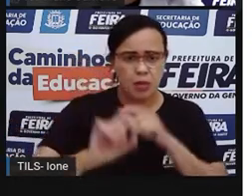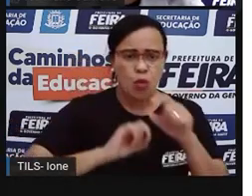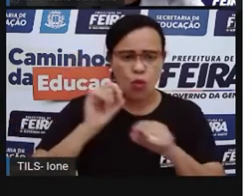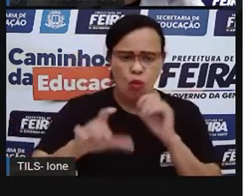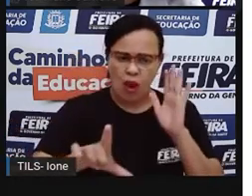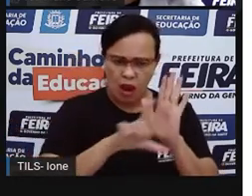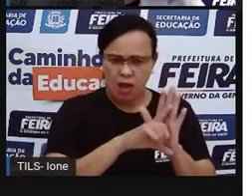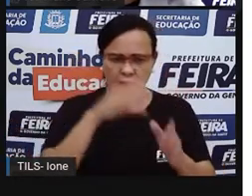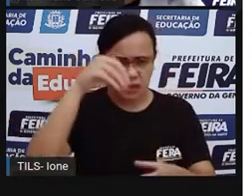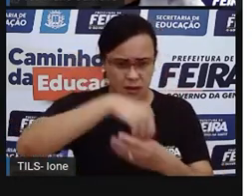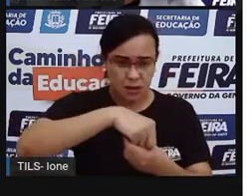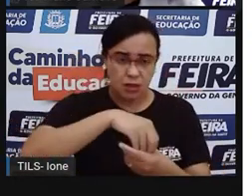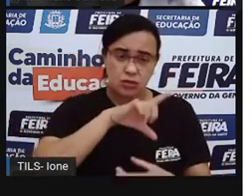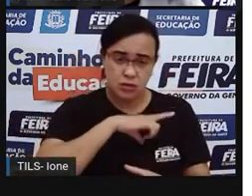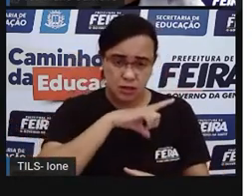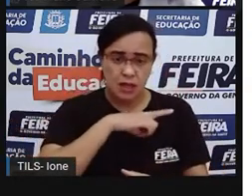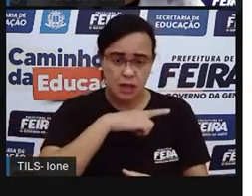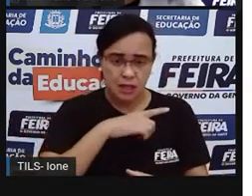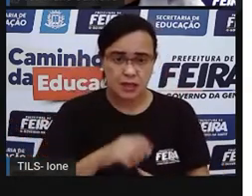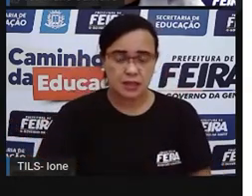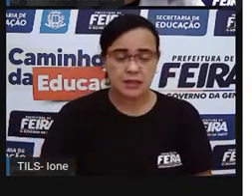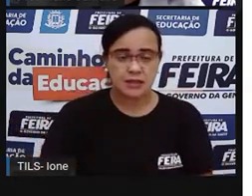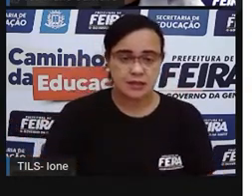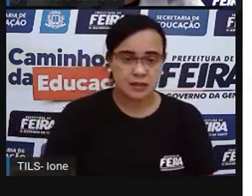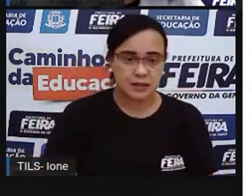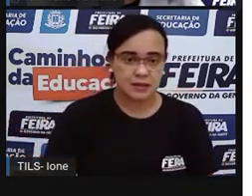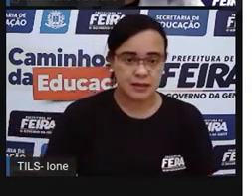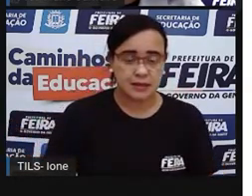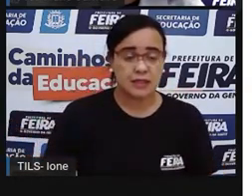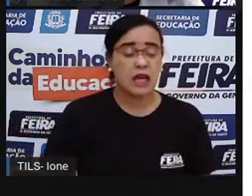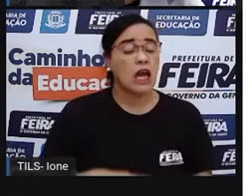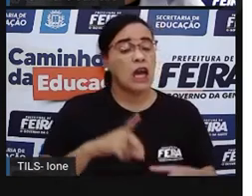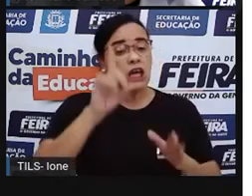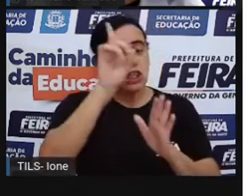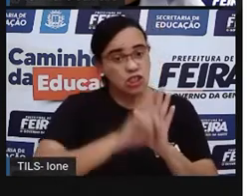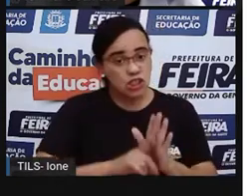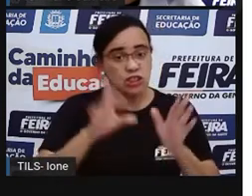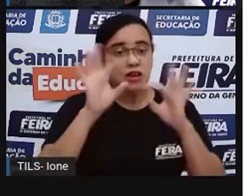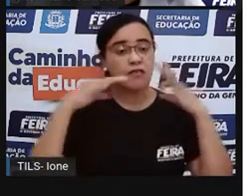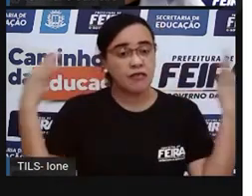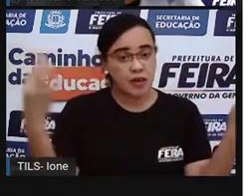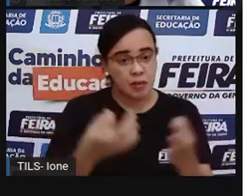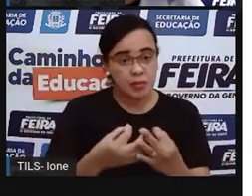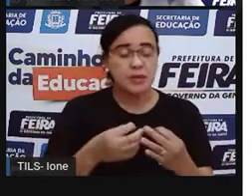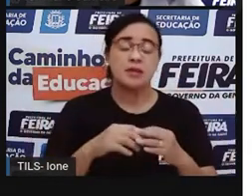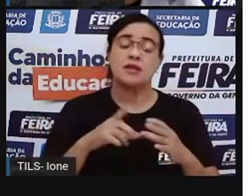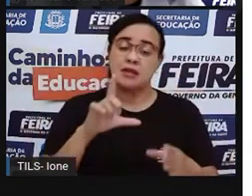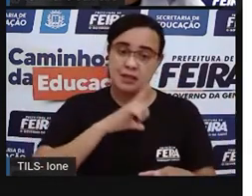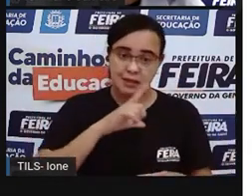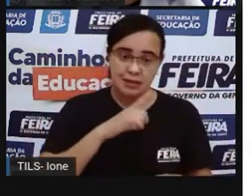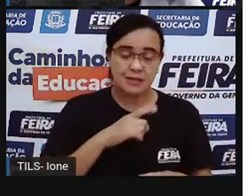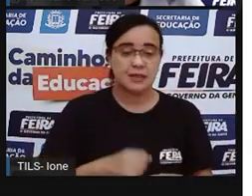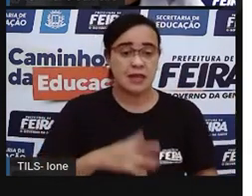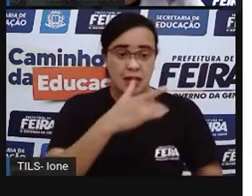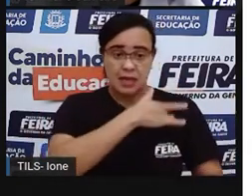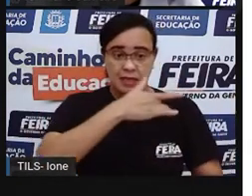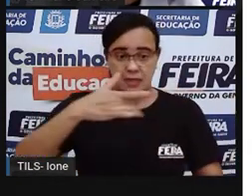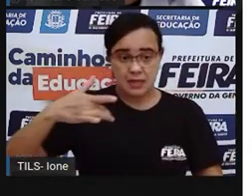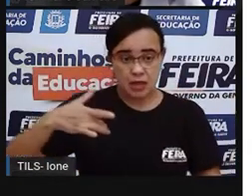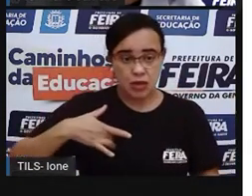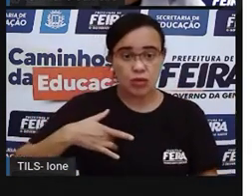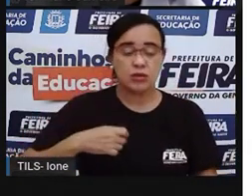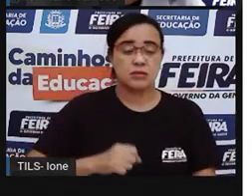dentro? É o direito de uma criança, tem uma família. O direito à vida, à saúde, à